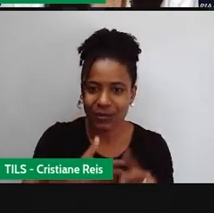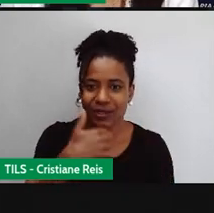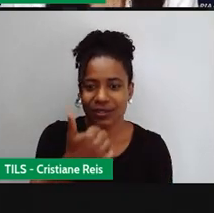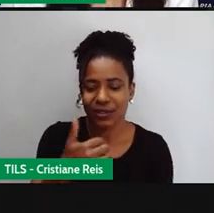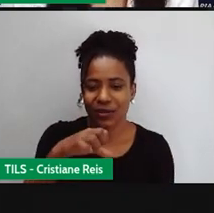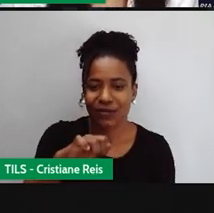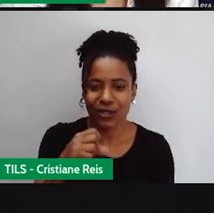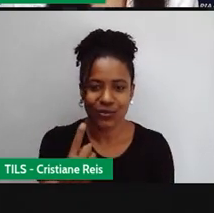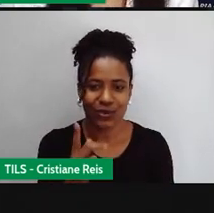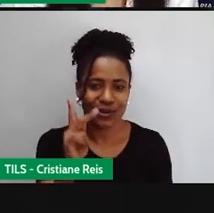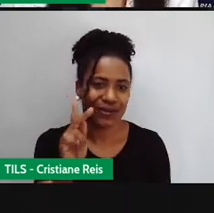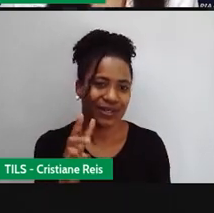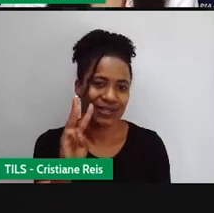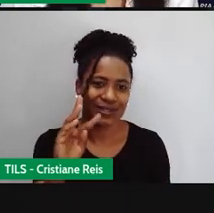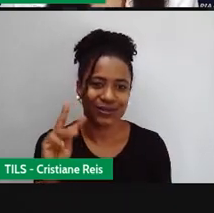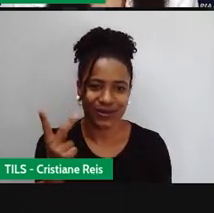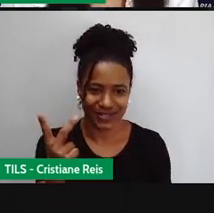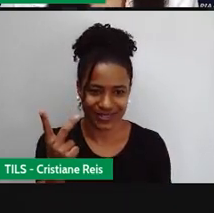quilowatts.